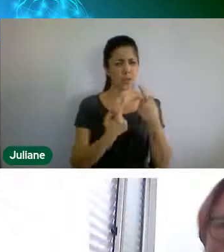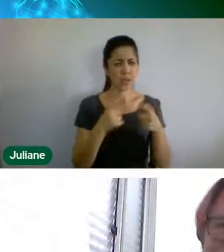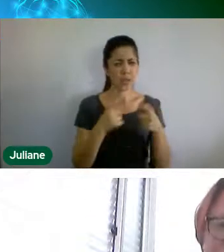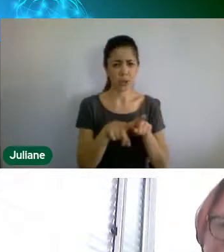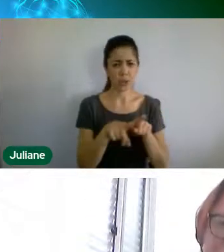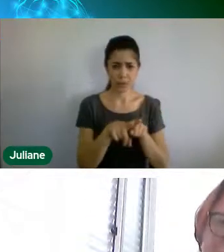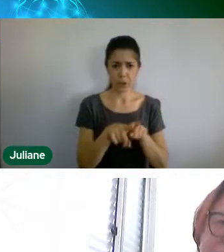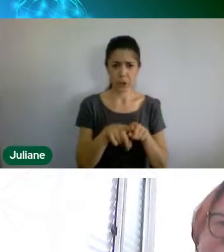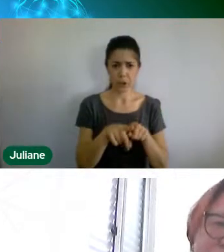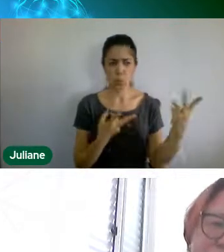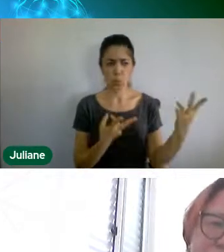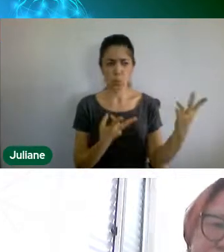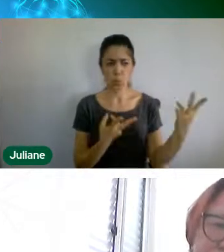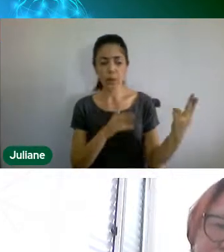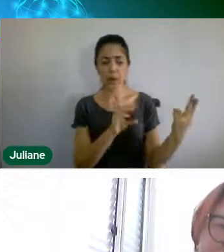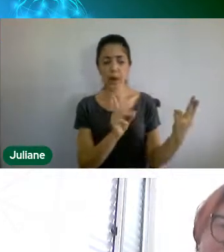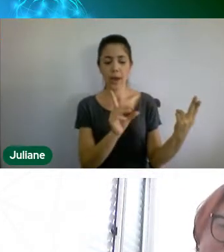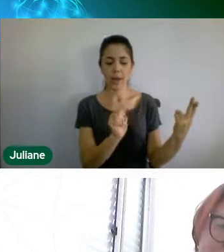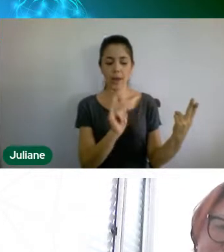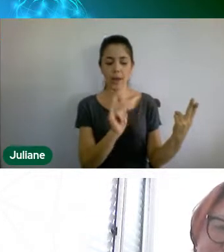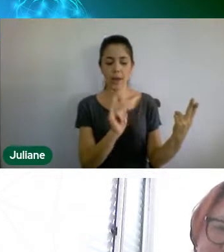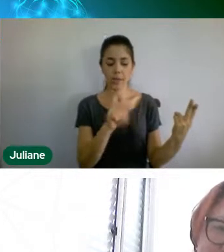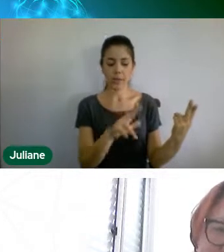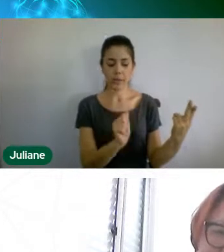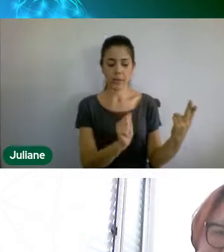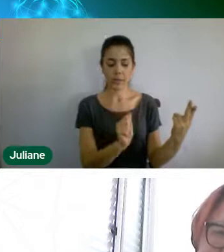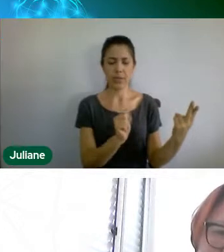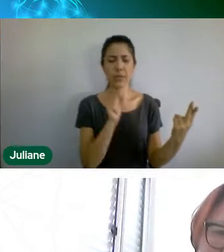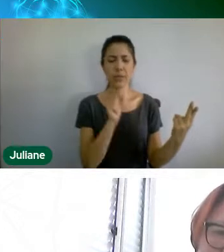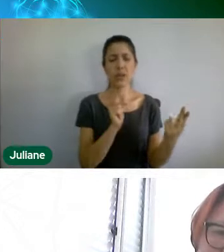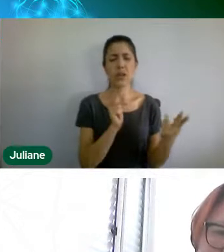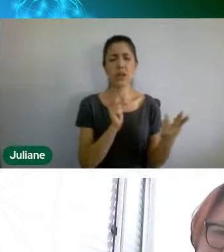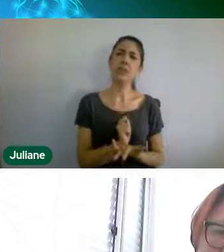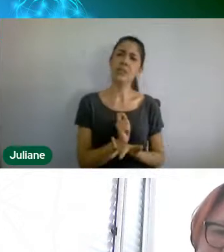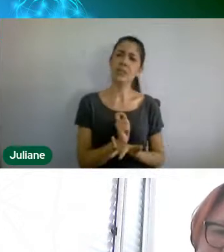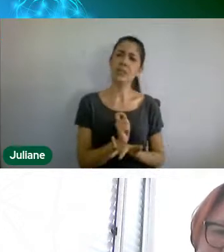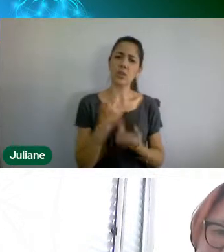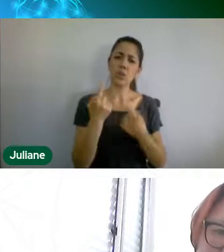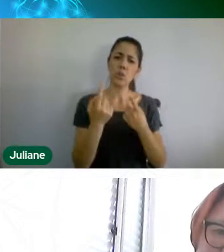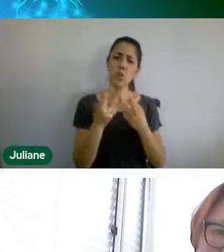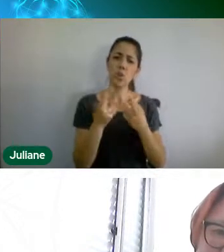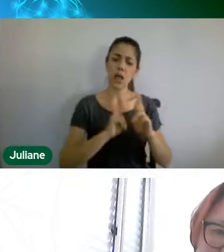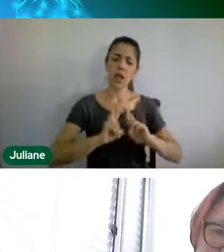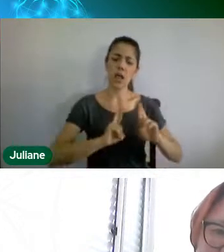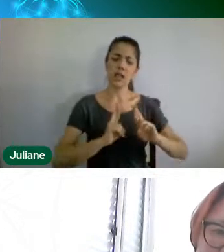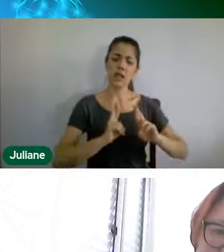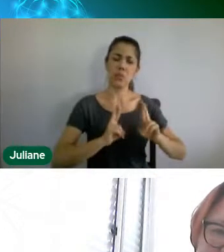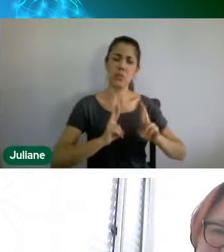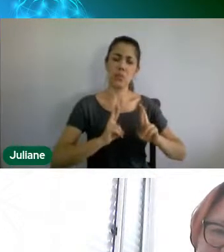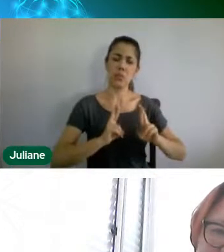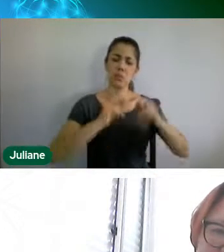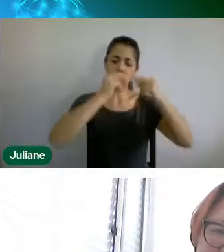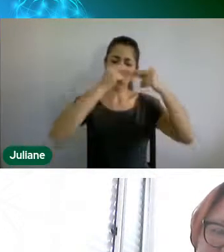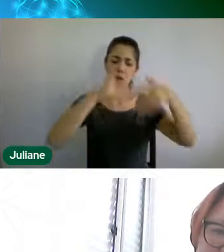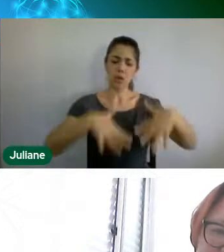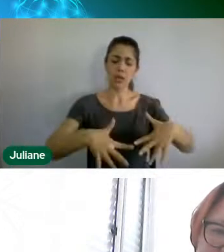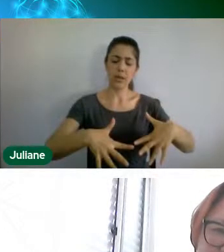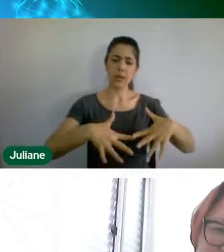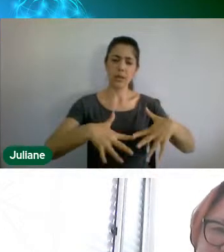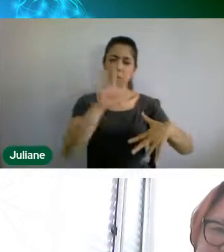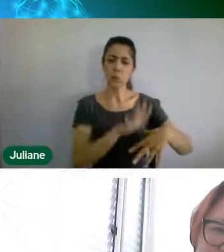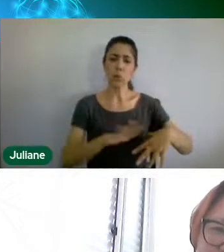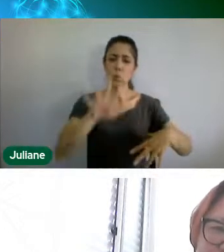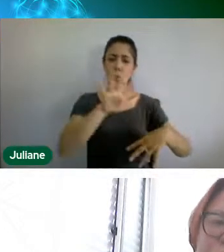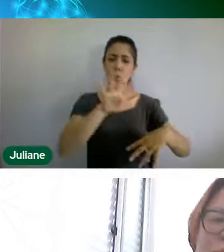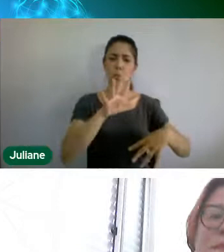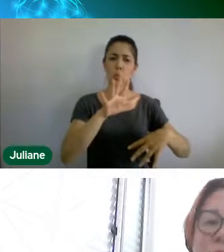Dayana, com relação ao projeto, a redes como um todo, então, agora eu entendi um pouquinho,